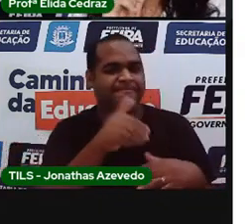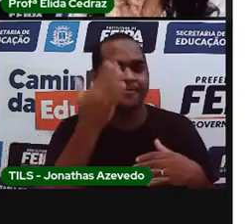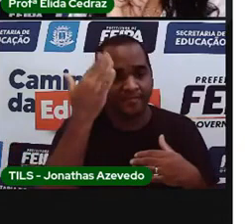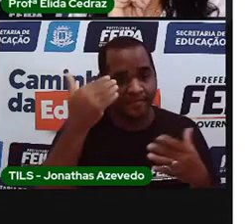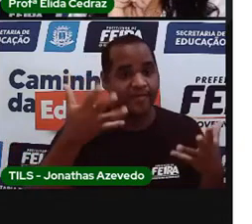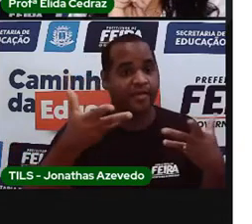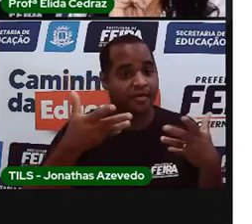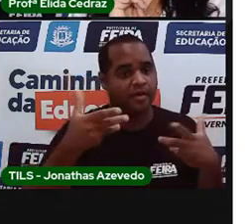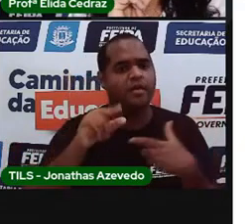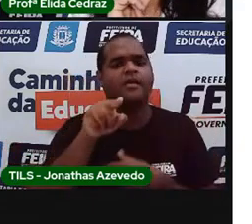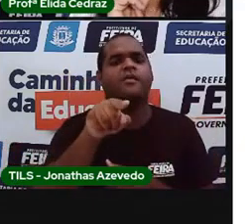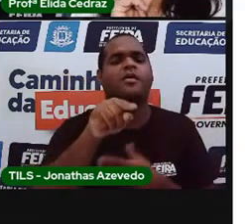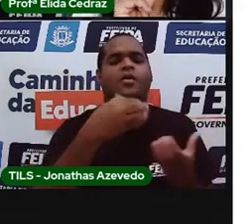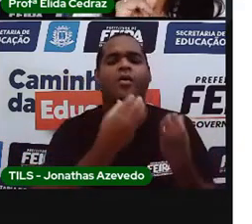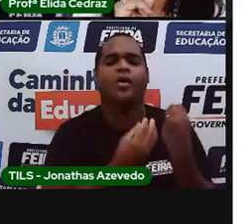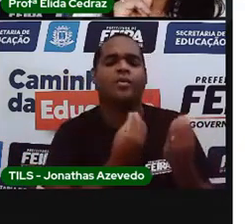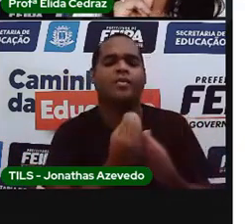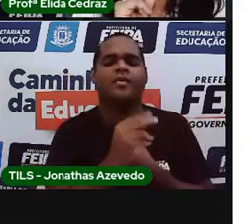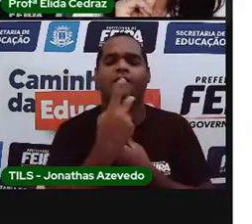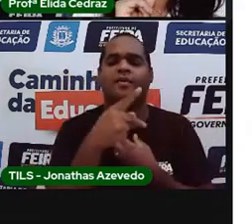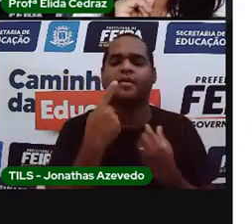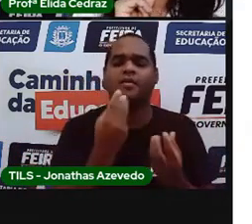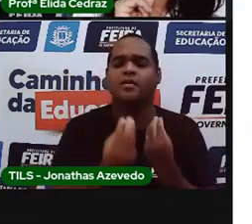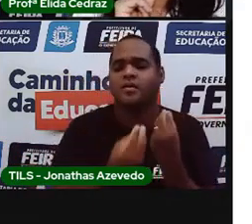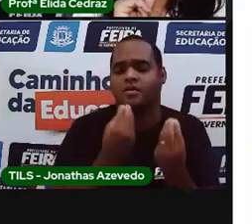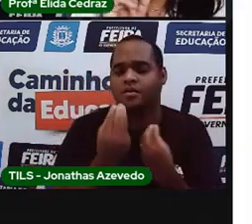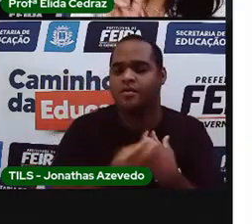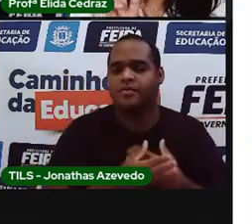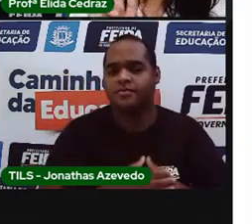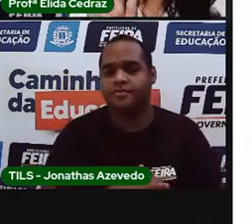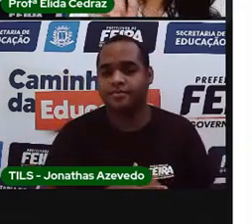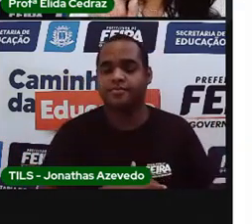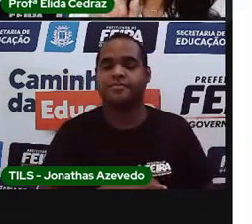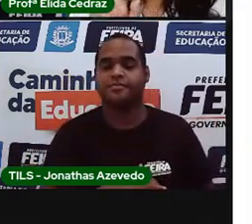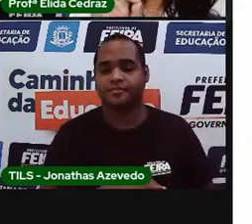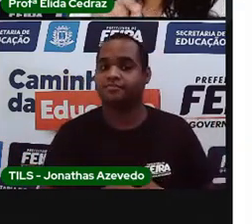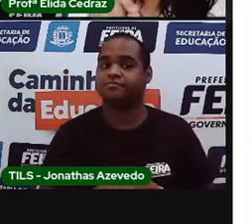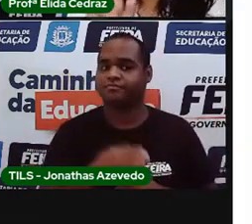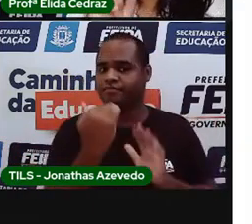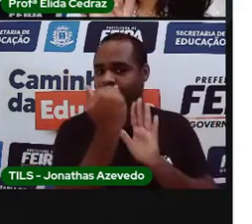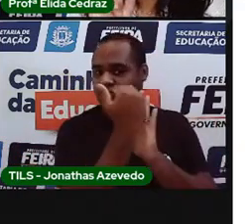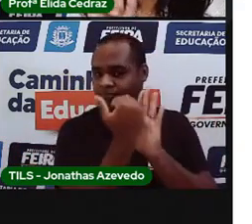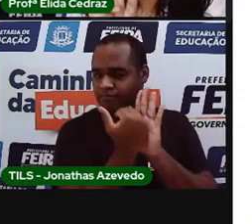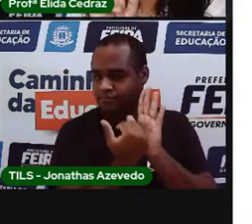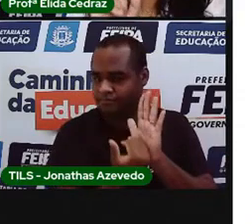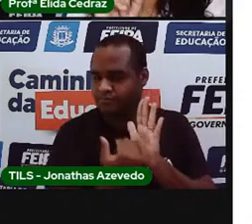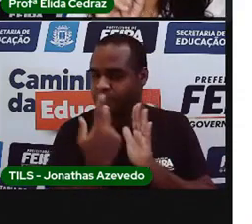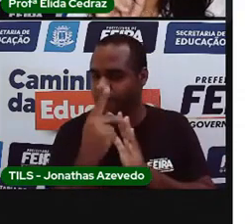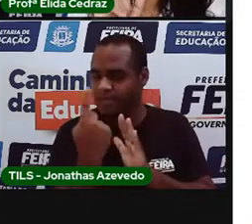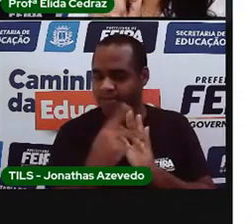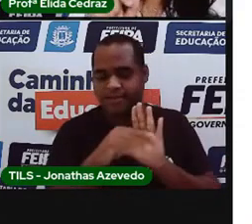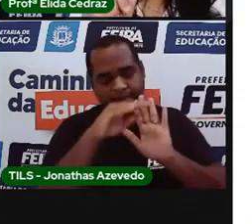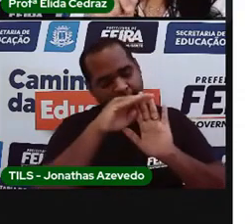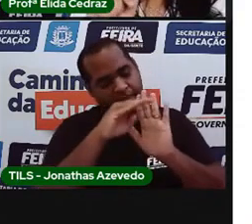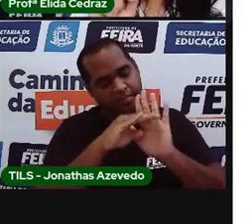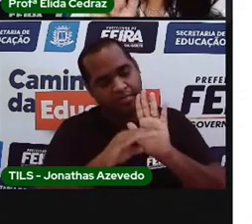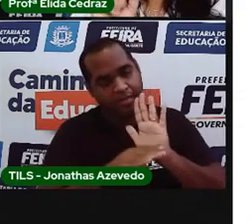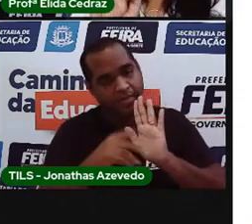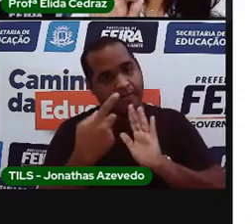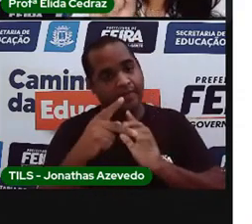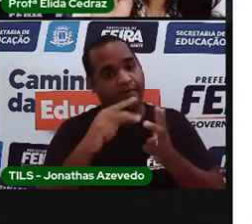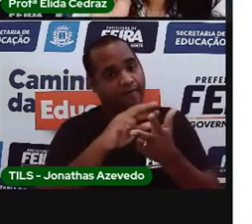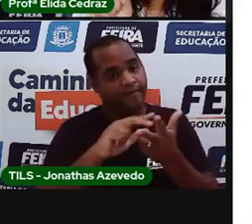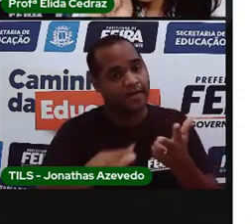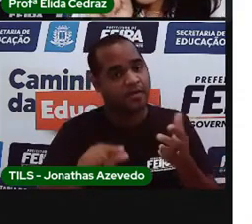você? O que é você tem feito? Liste abaixo seis atividades que